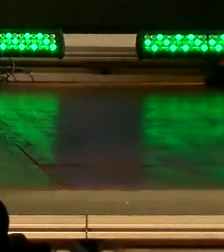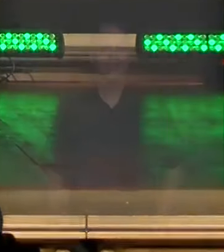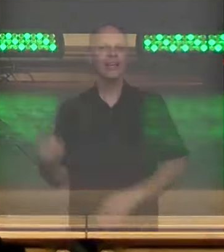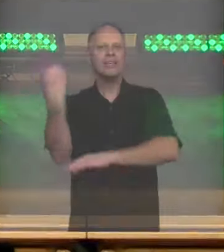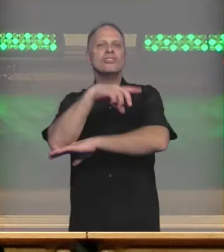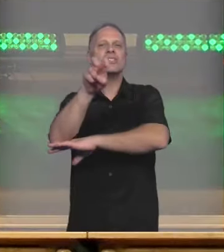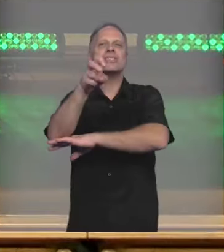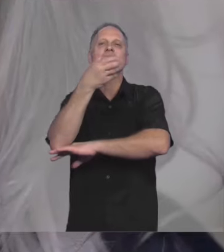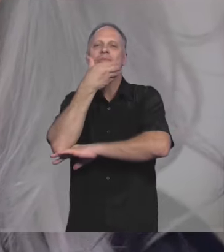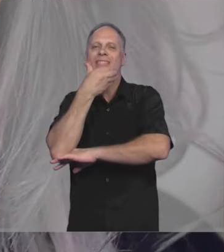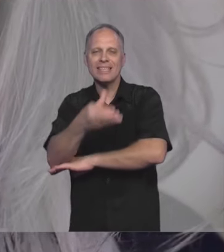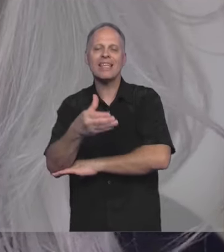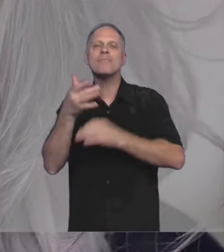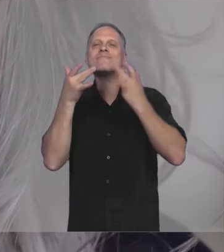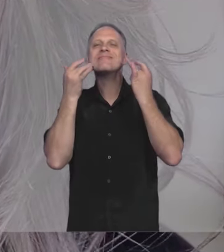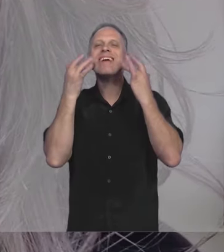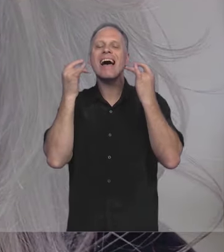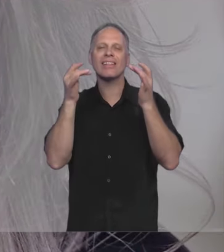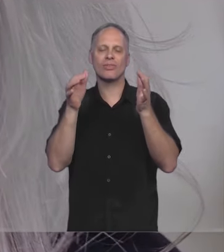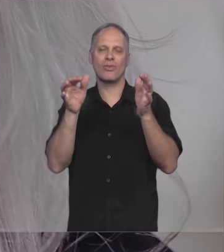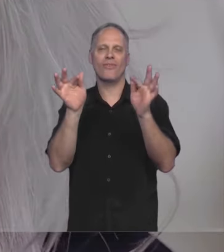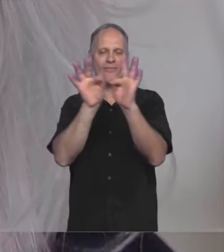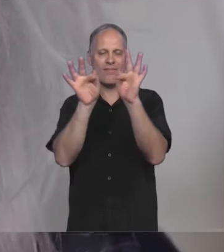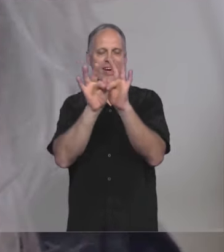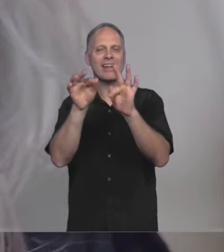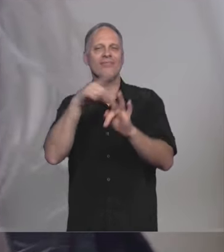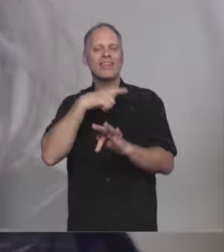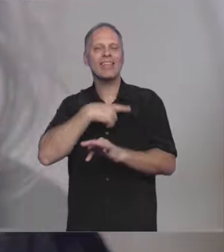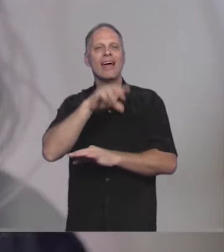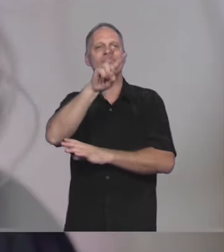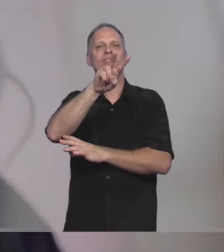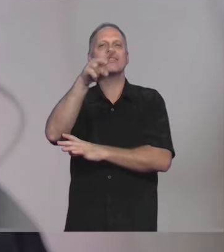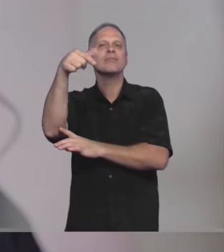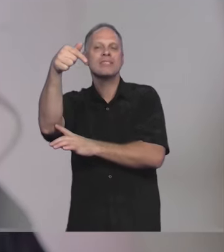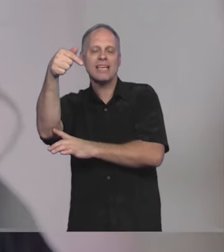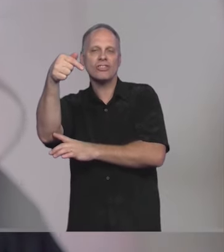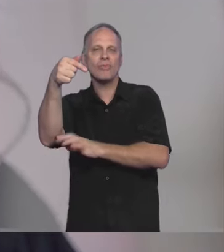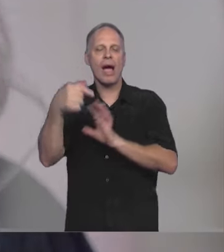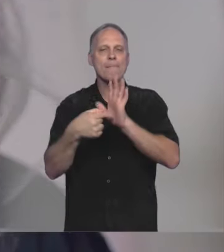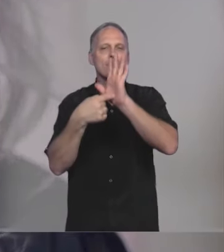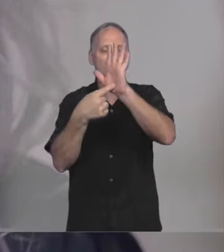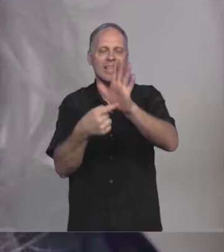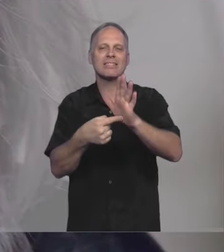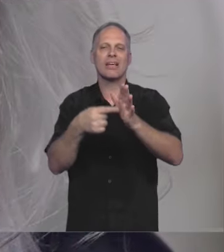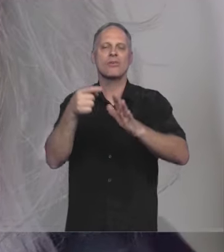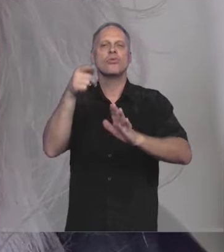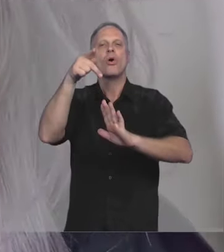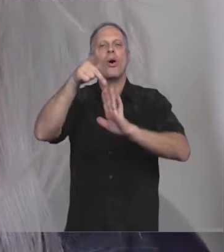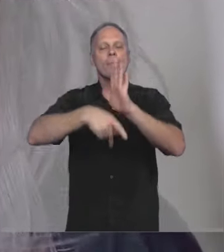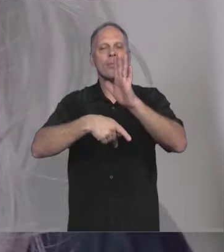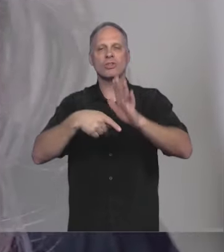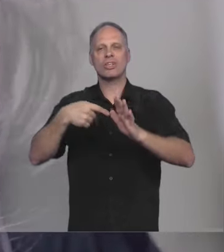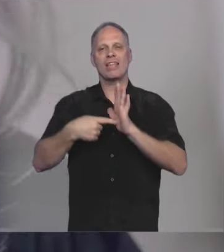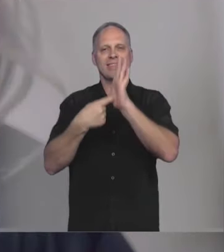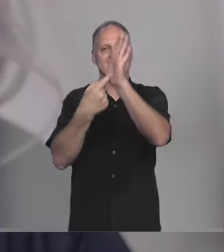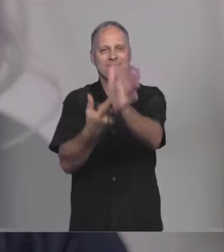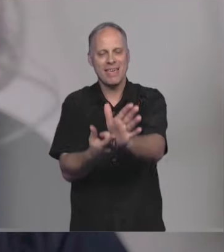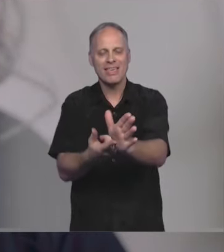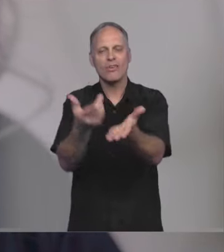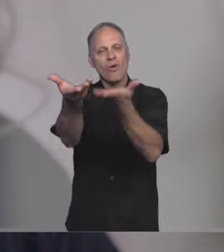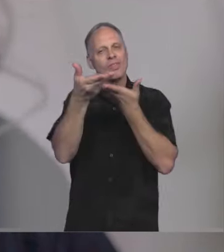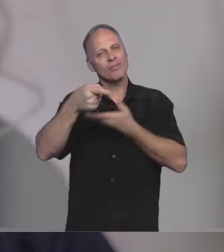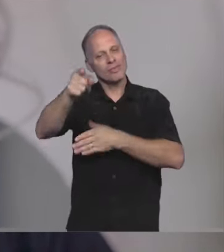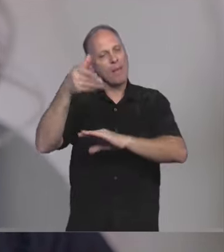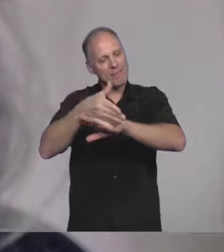Dia 5 de dezembro, no Teatro Fevale, teremos a 27ª edição do Projeta.me e convidamos tu para